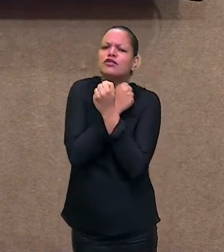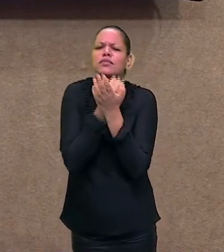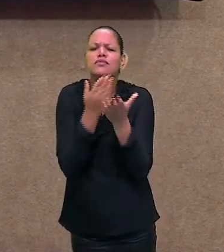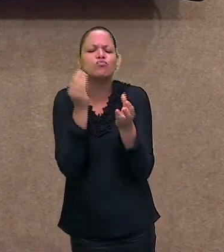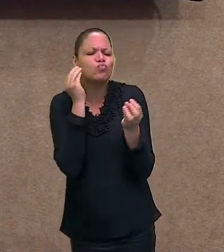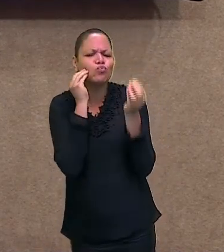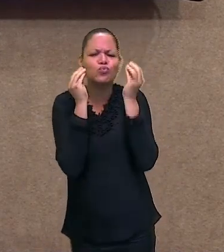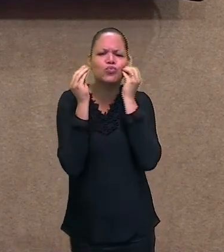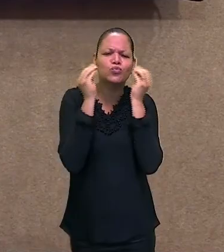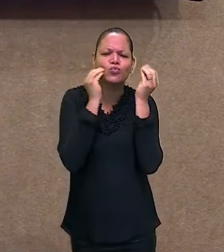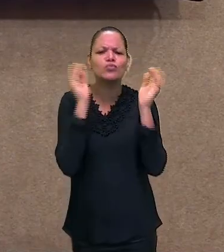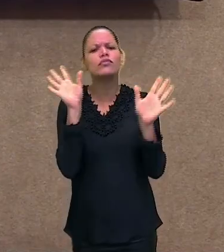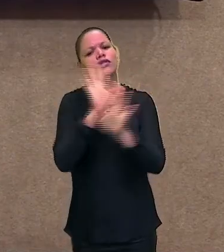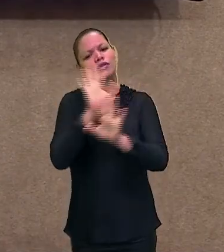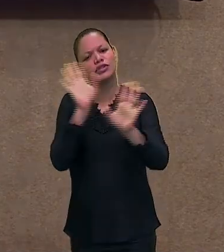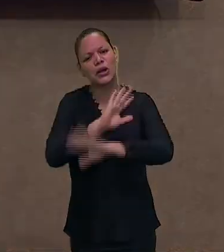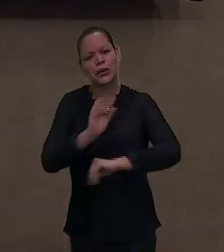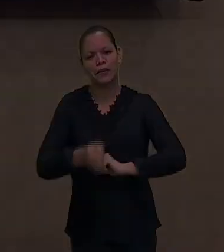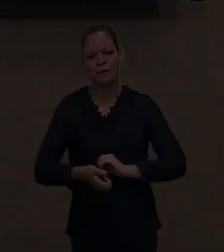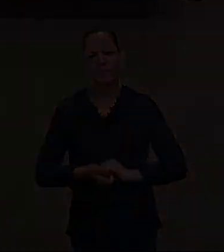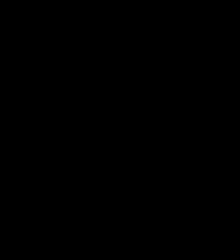beijo grande. Tchau, tchau.